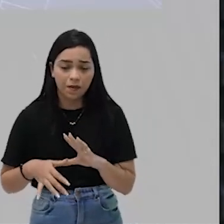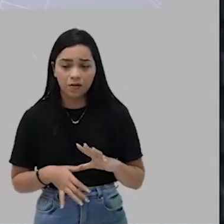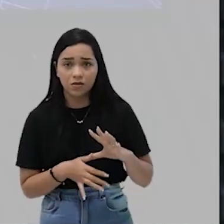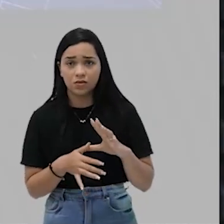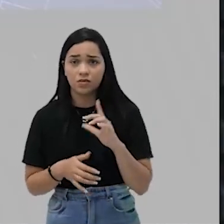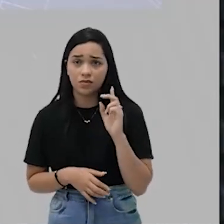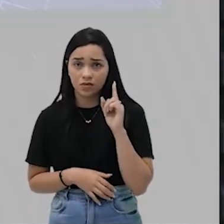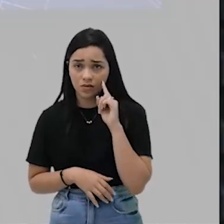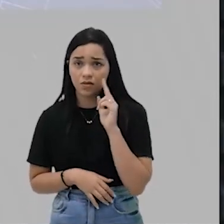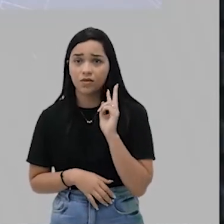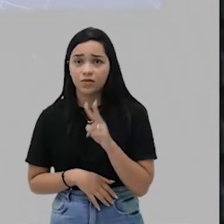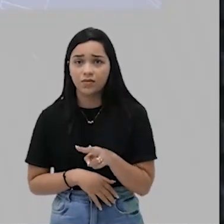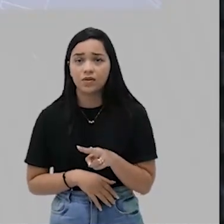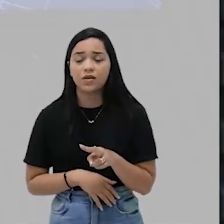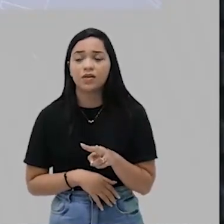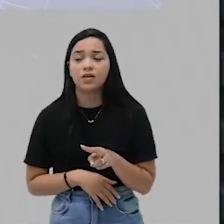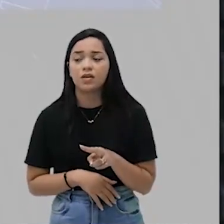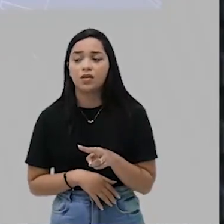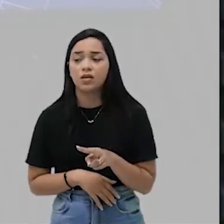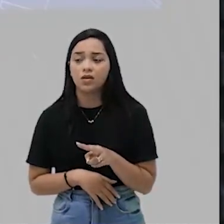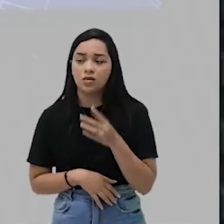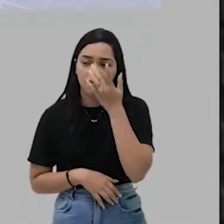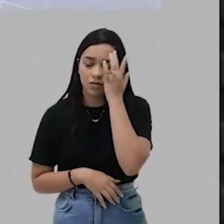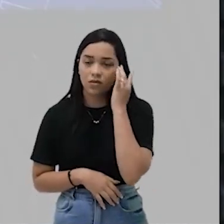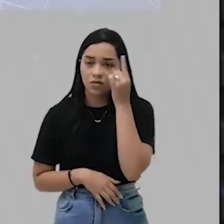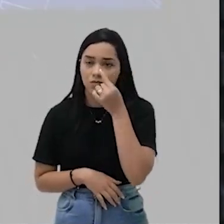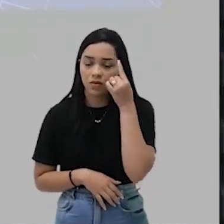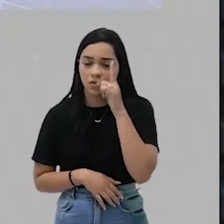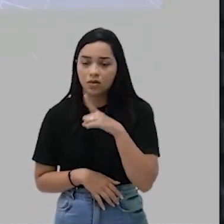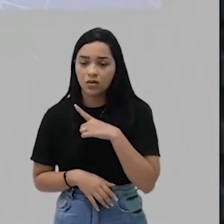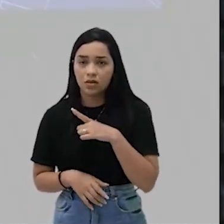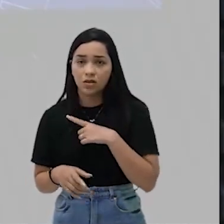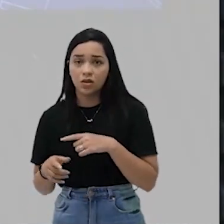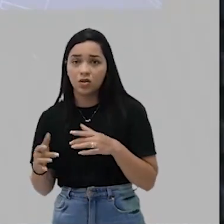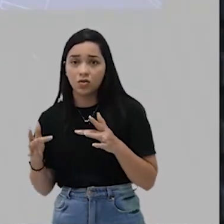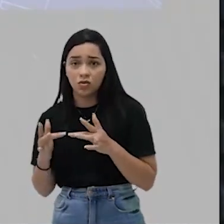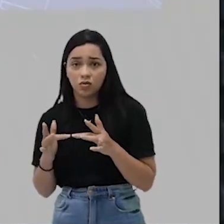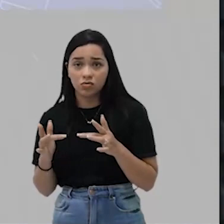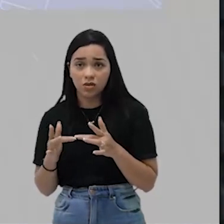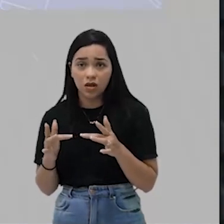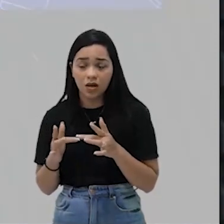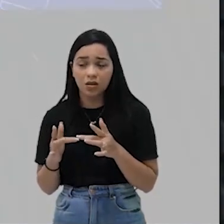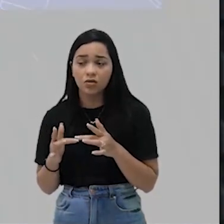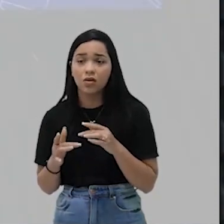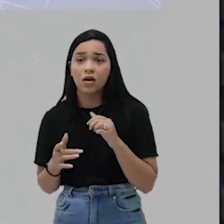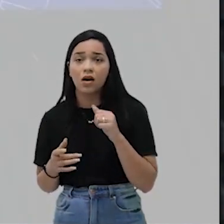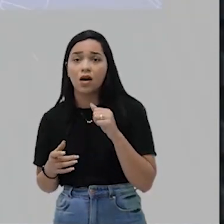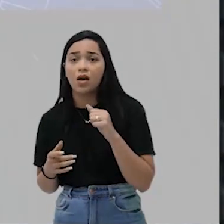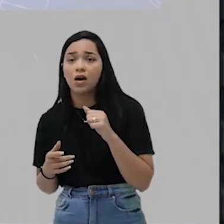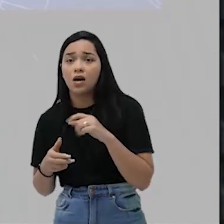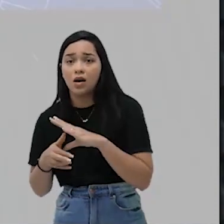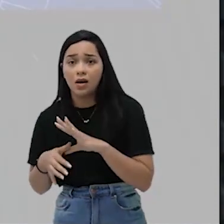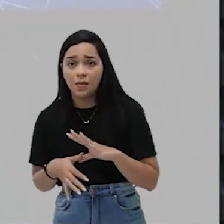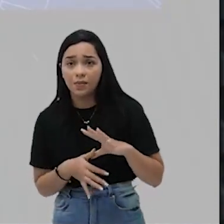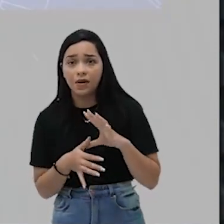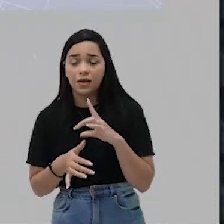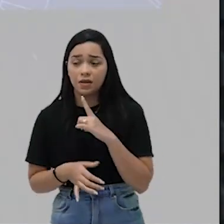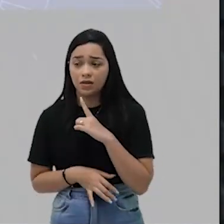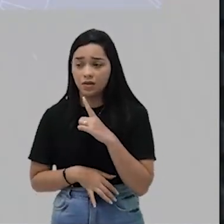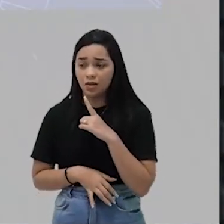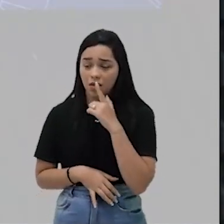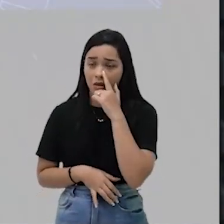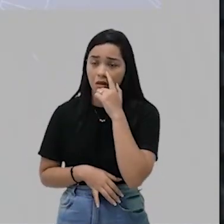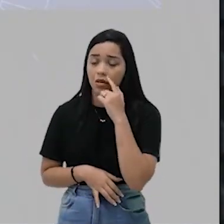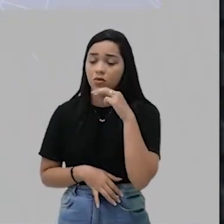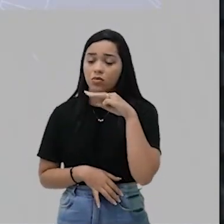pré-colombiana, que os espanhóis mantiveram contato, a América pré-colombiana, a América